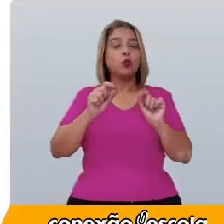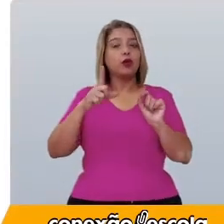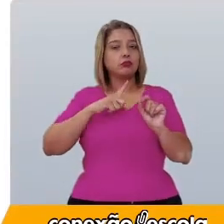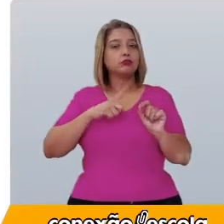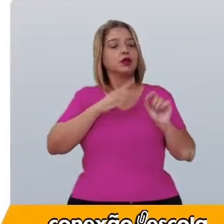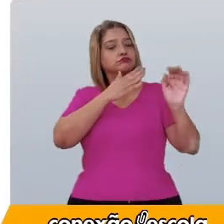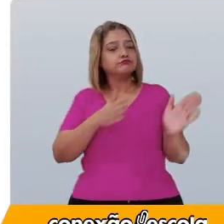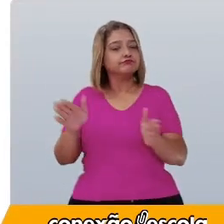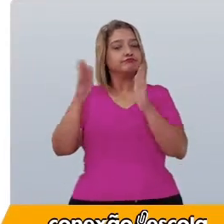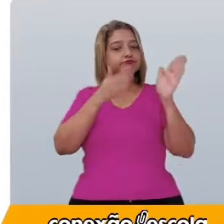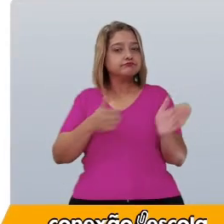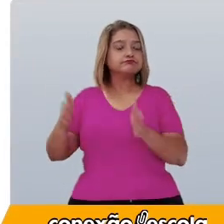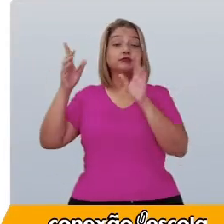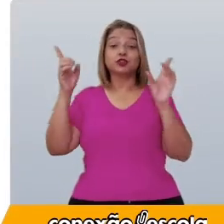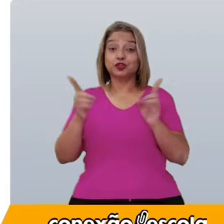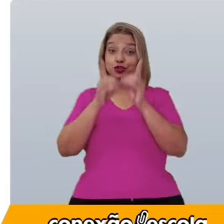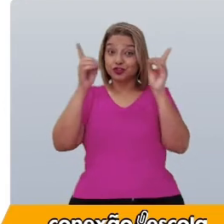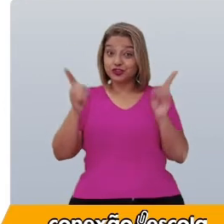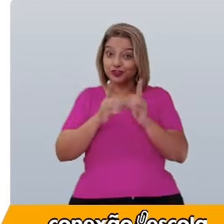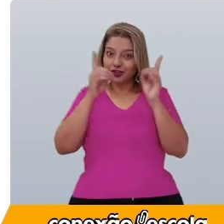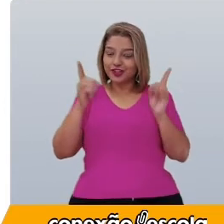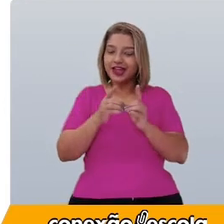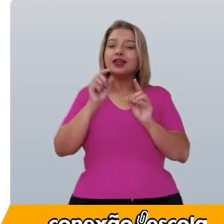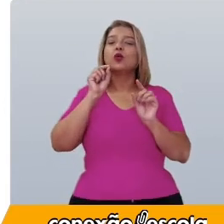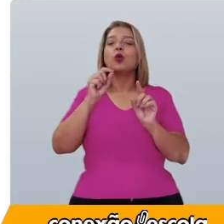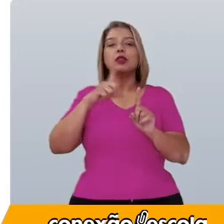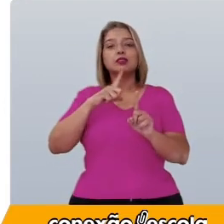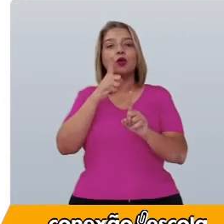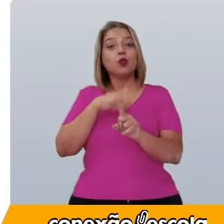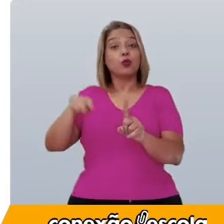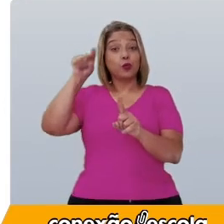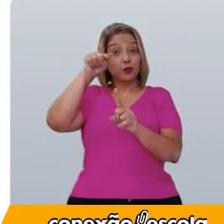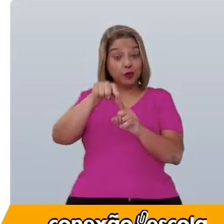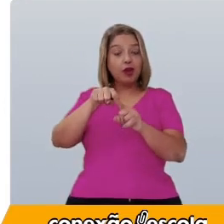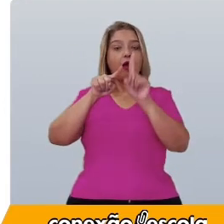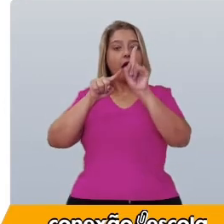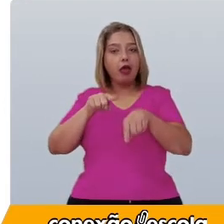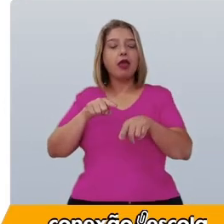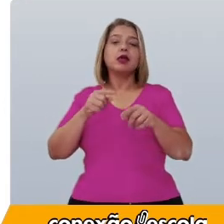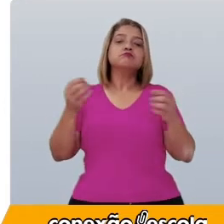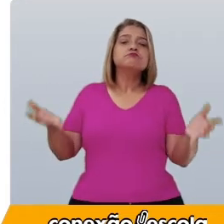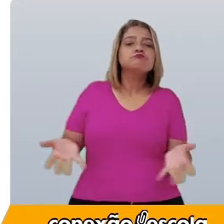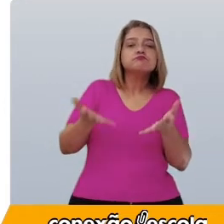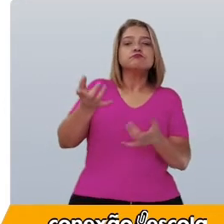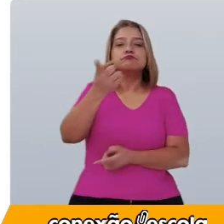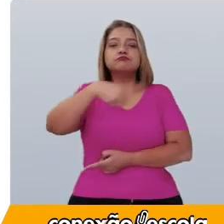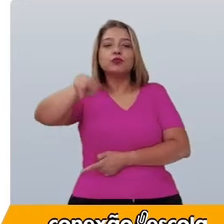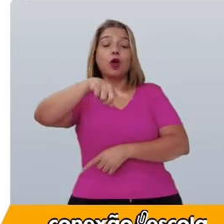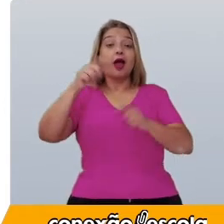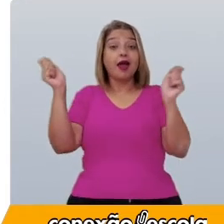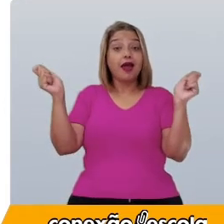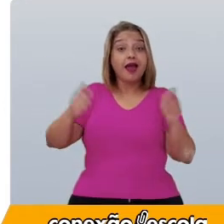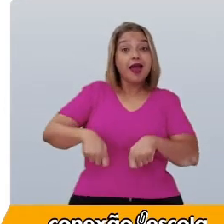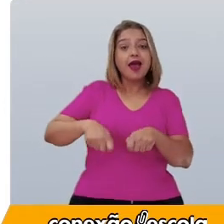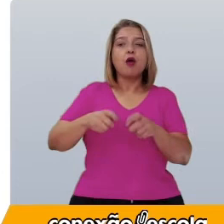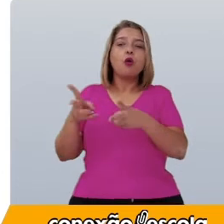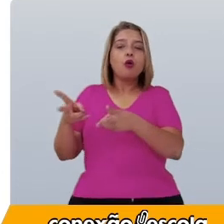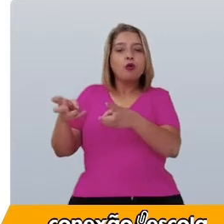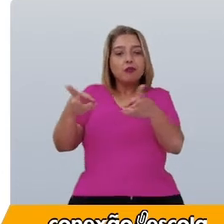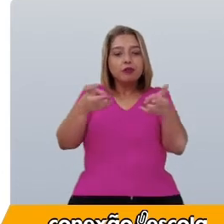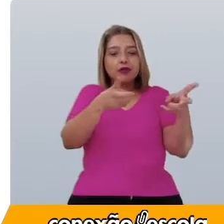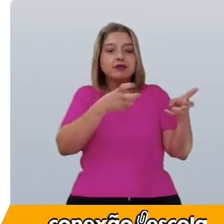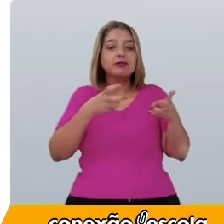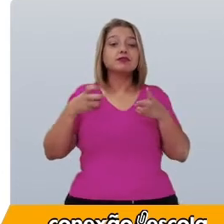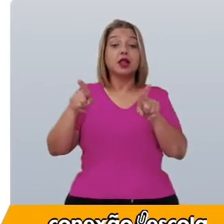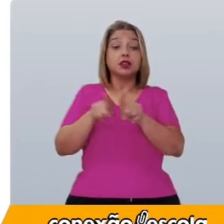mais uma sequência didática que tem como objetivo desenvolver a capacidade de identificar